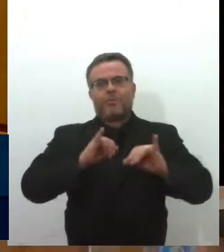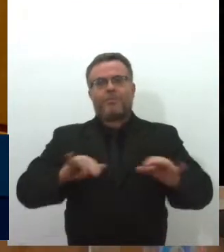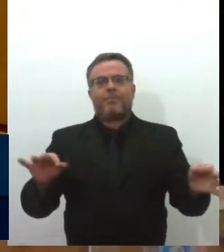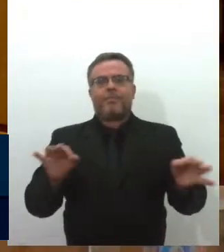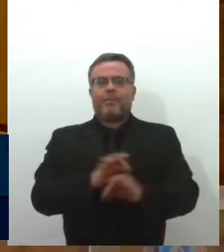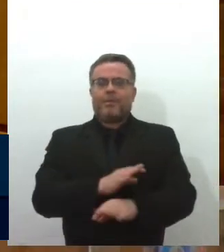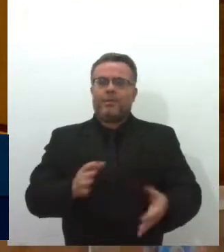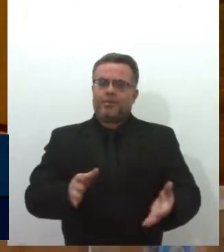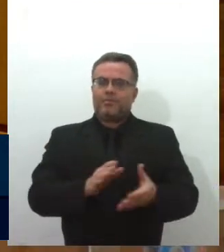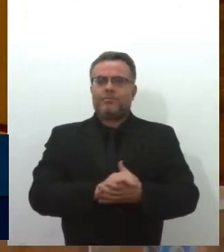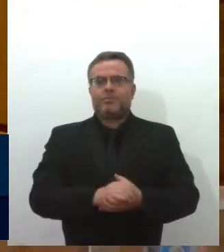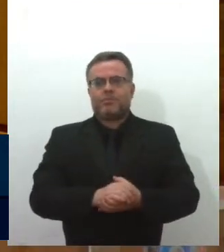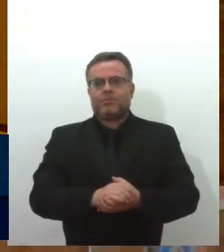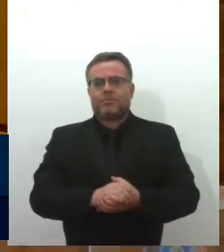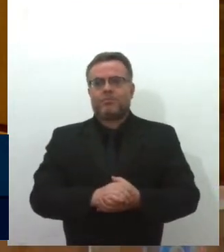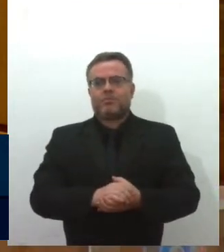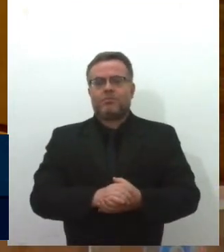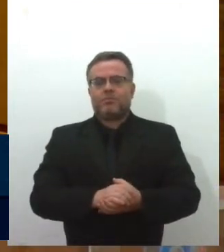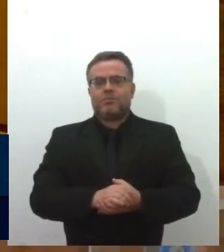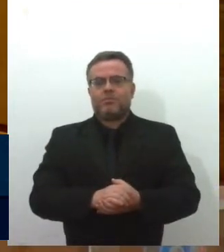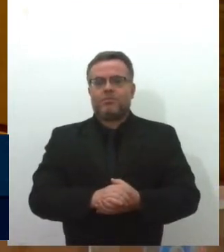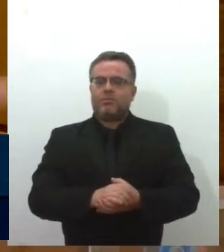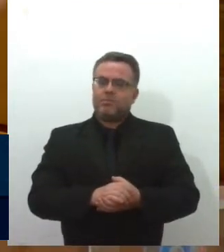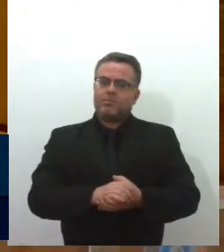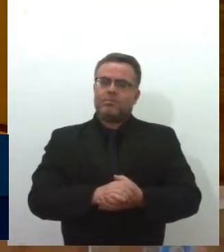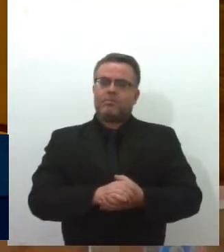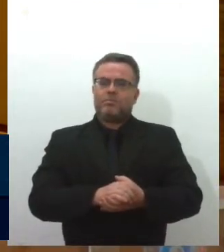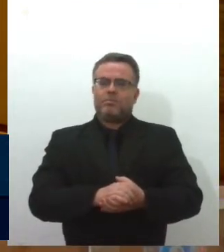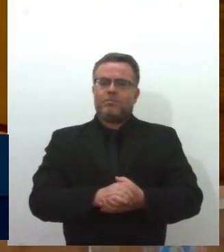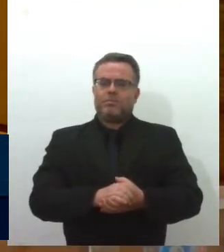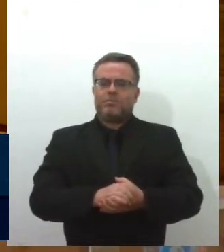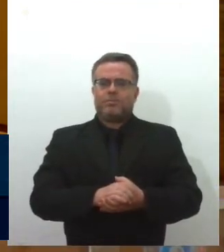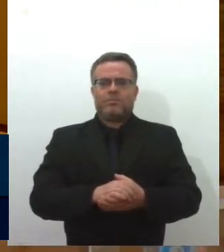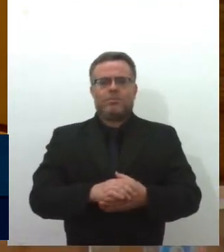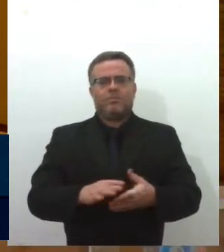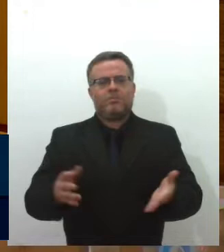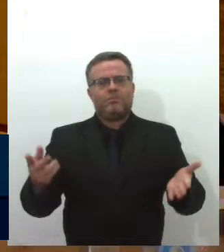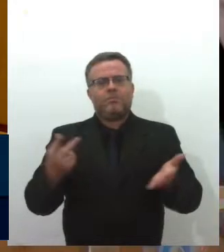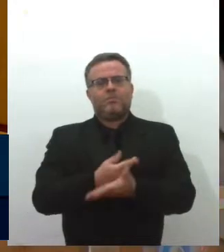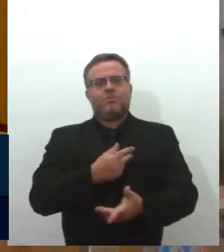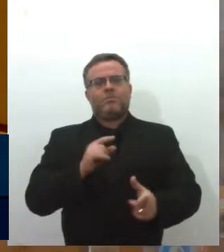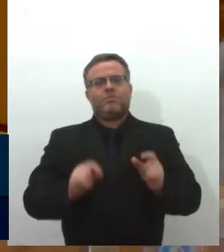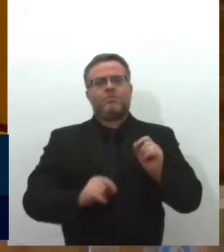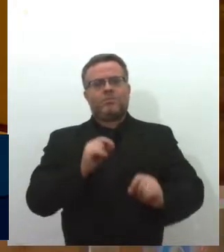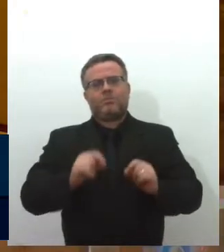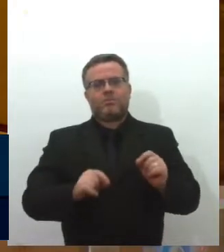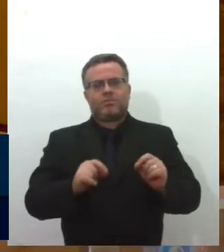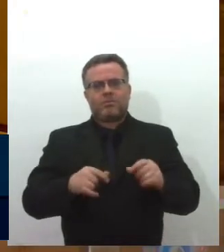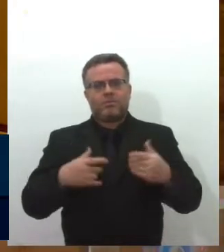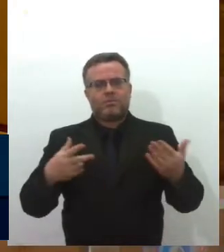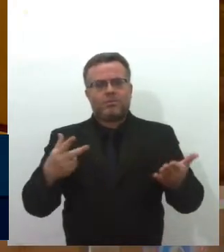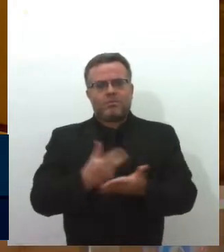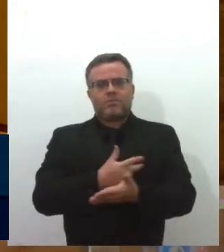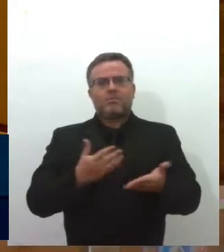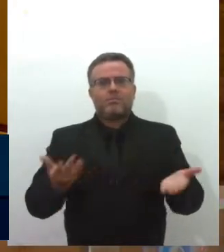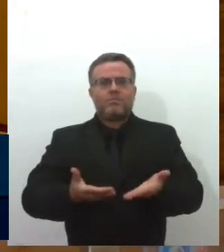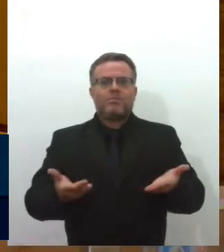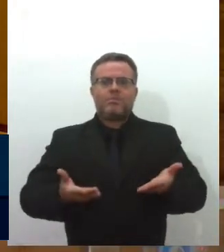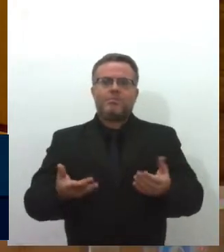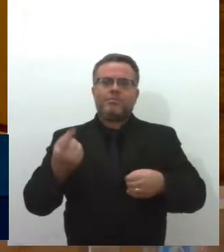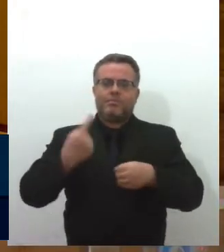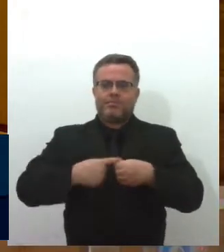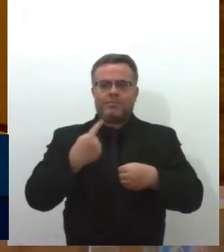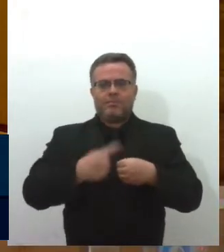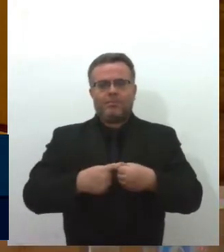segura do quantitativo. Essa ação que foi feita no município de Simão Dias.